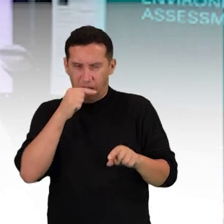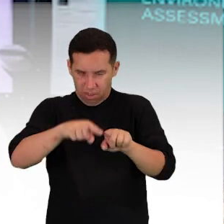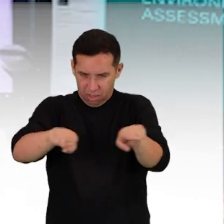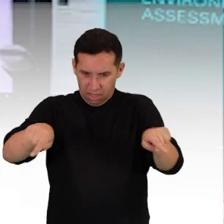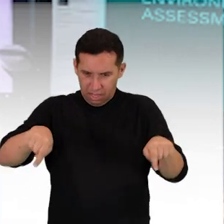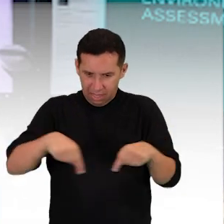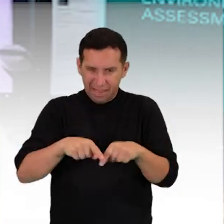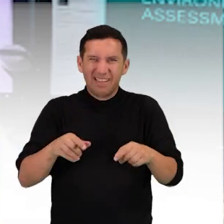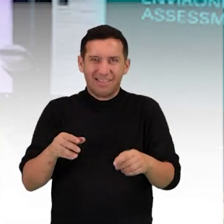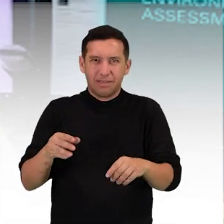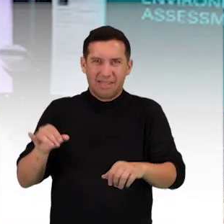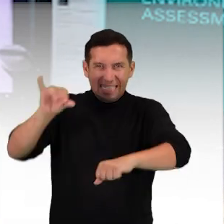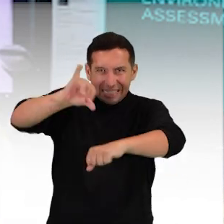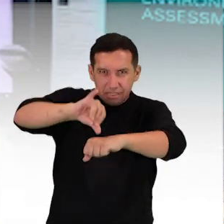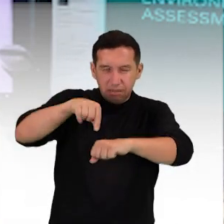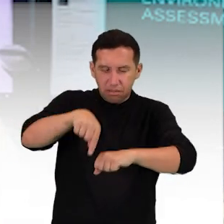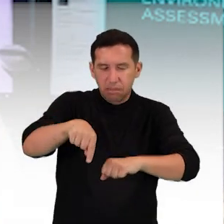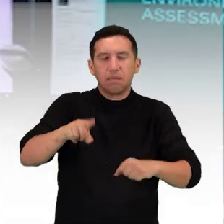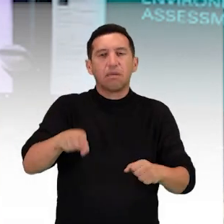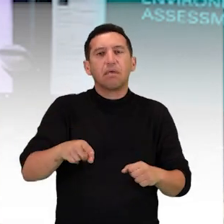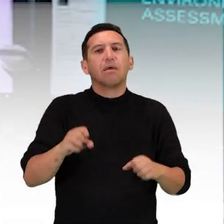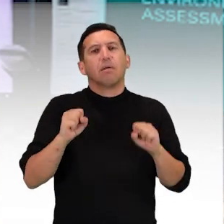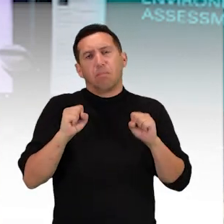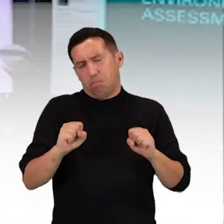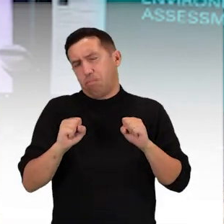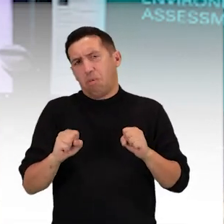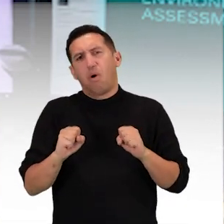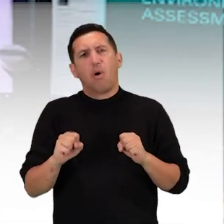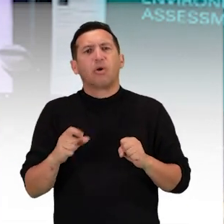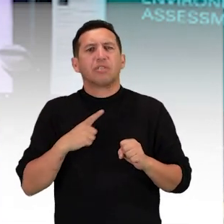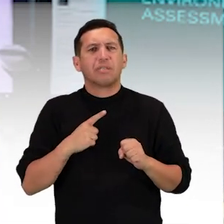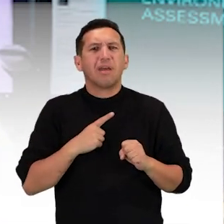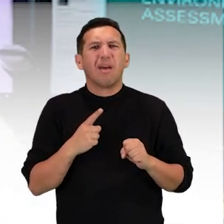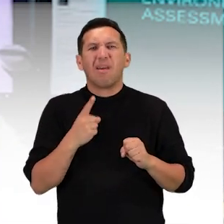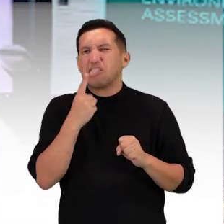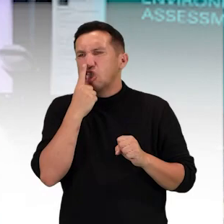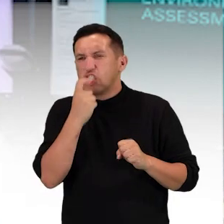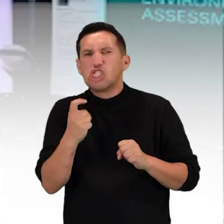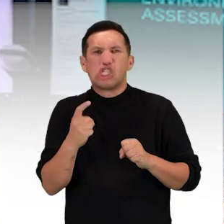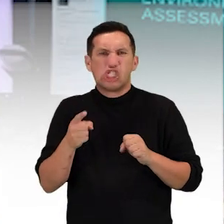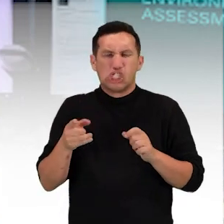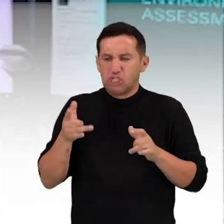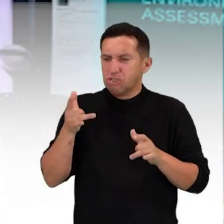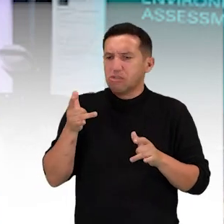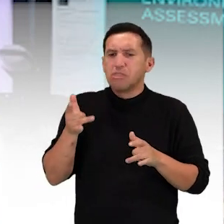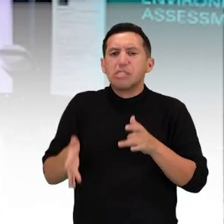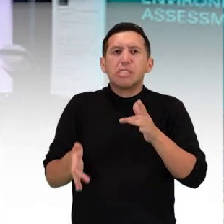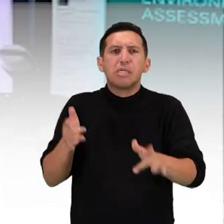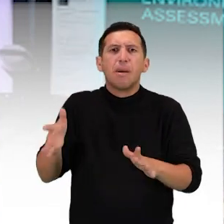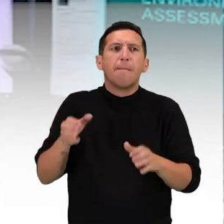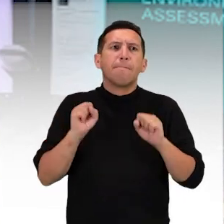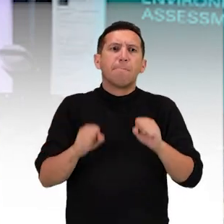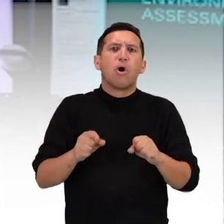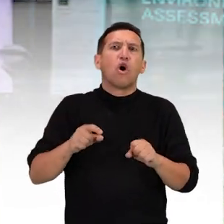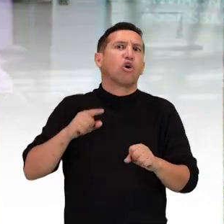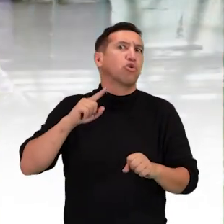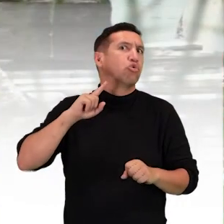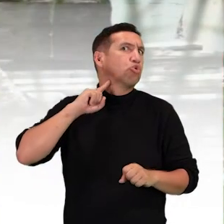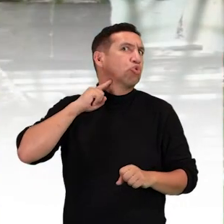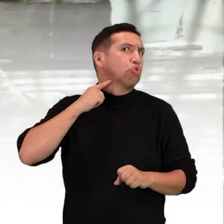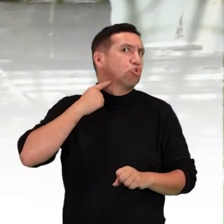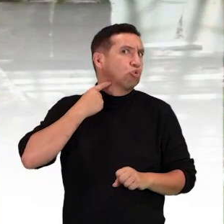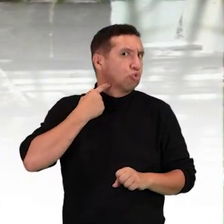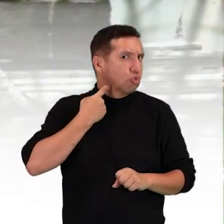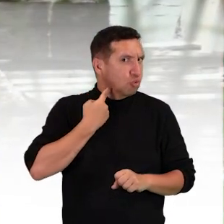Lagoa da Conceição, para a região central, pode disponibilizar uma série de poluentes, de contaminantes, que vão comprometer